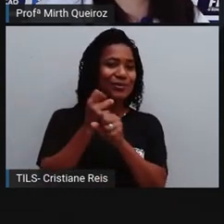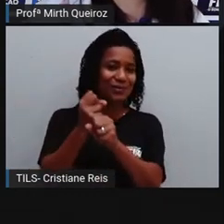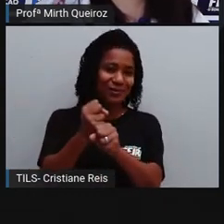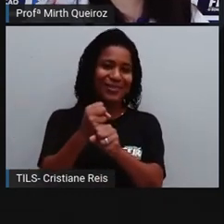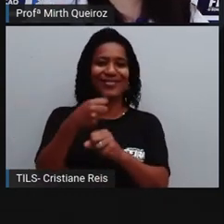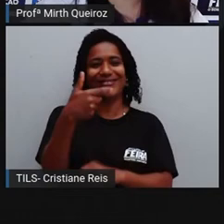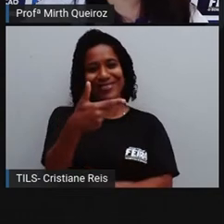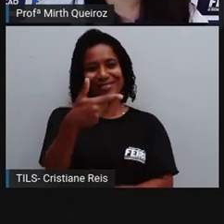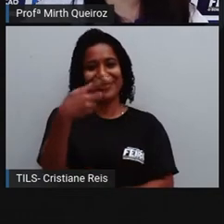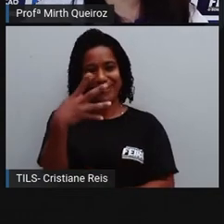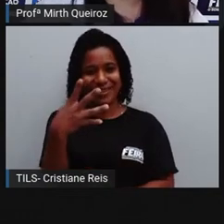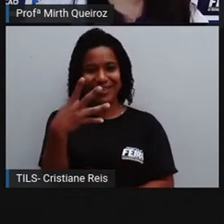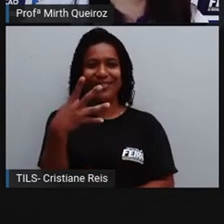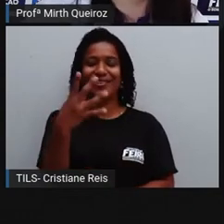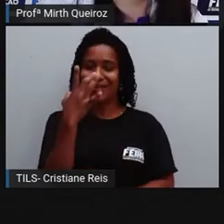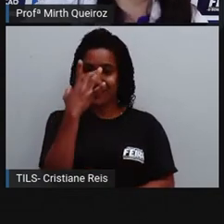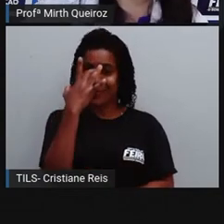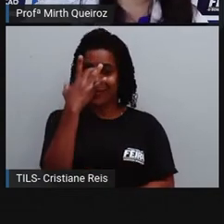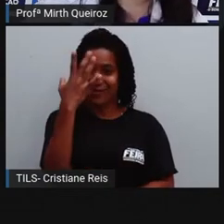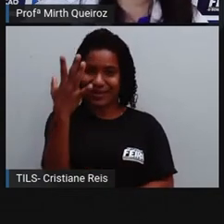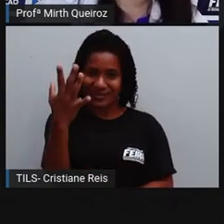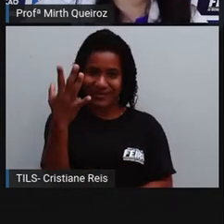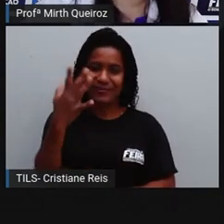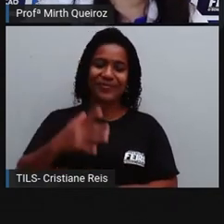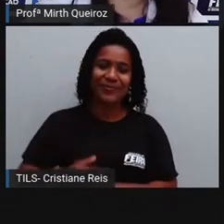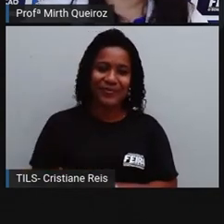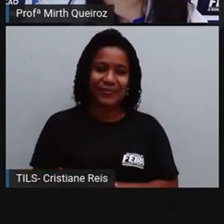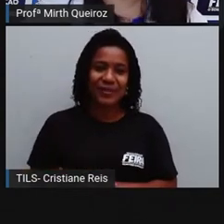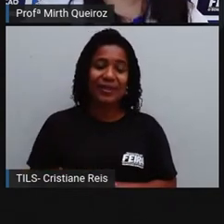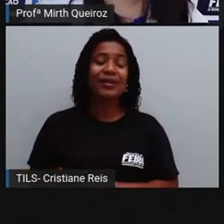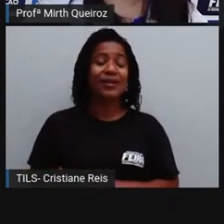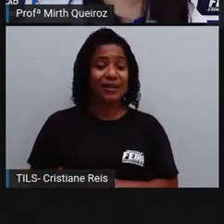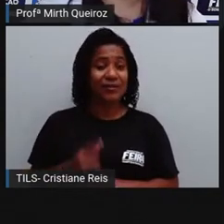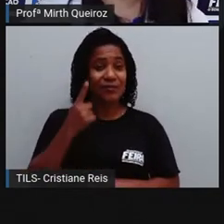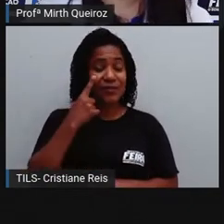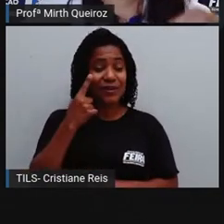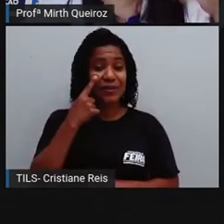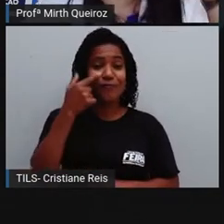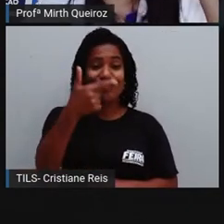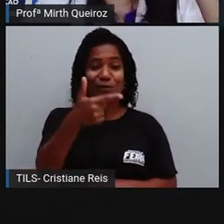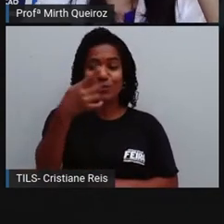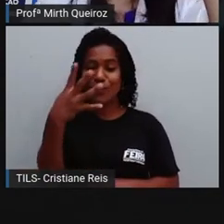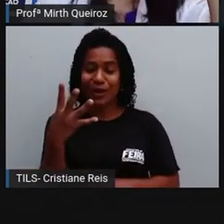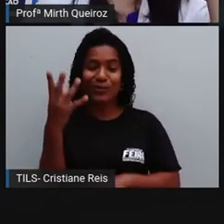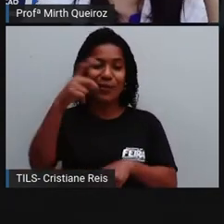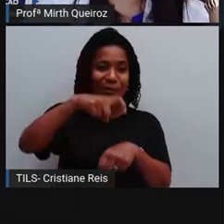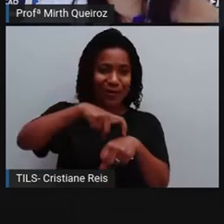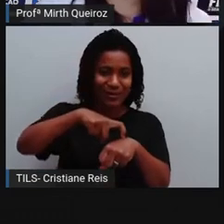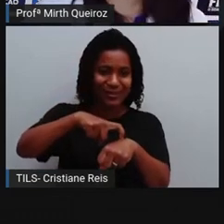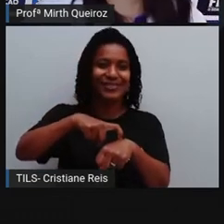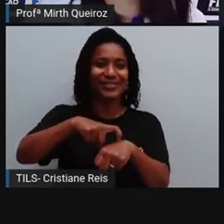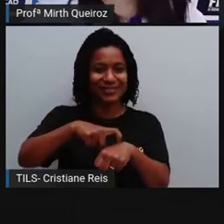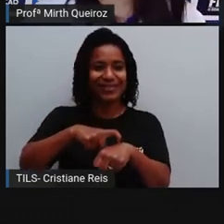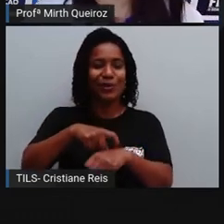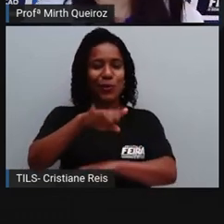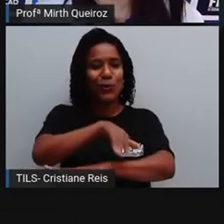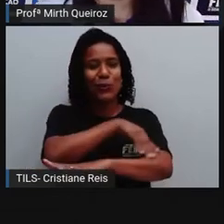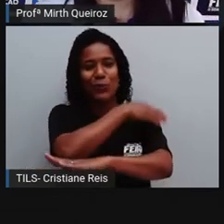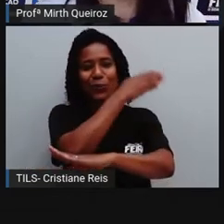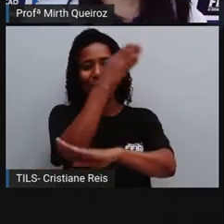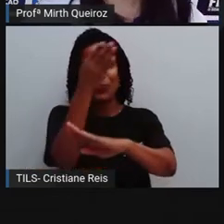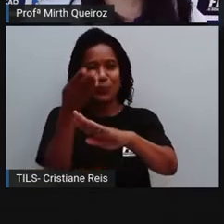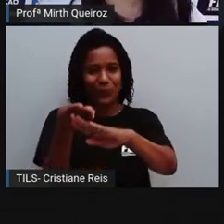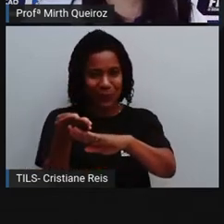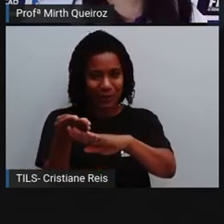a gente faz o arredondamento e vamos ter a somatória aí de 24 horas, que é o que dura o